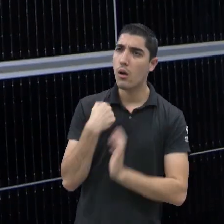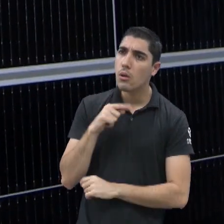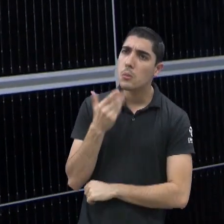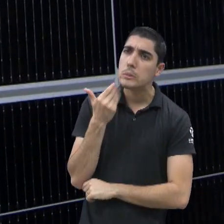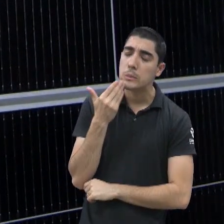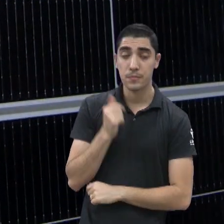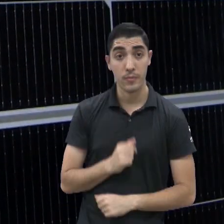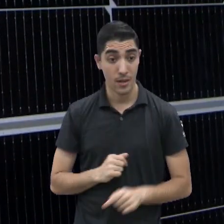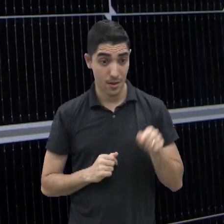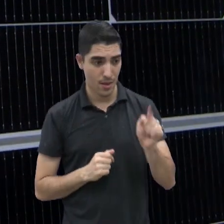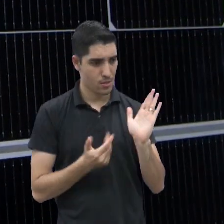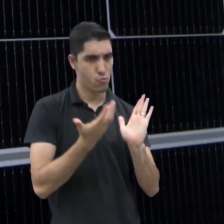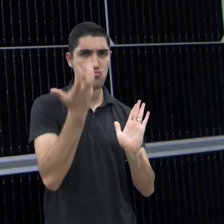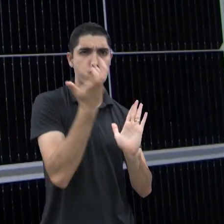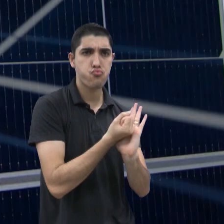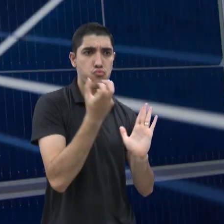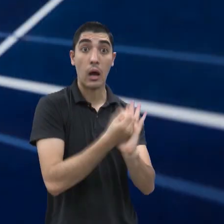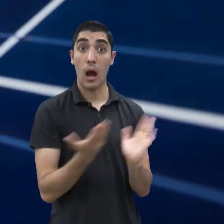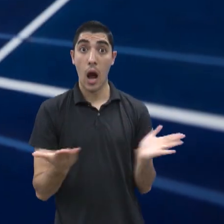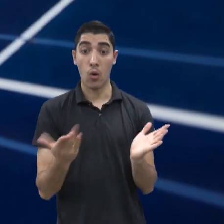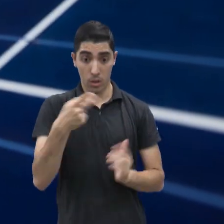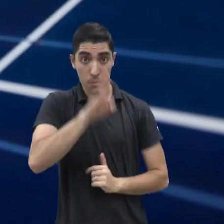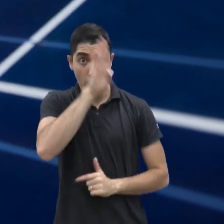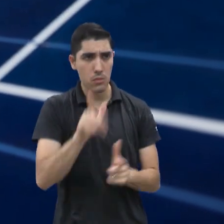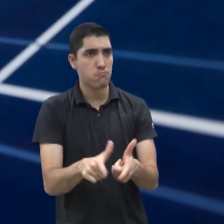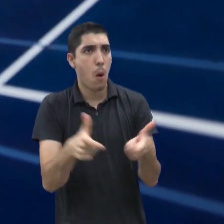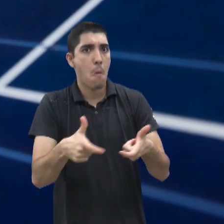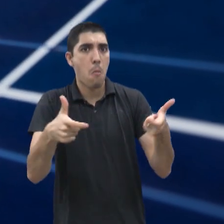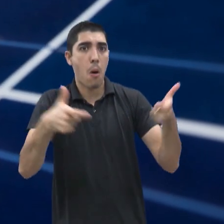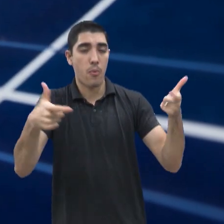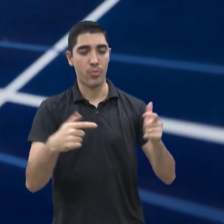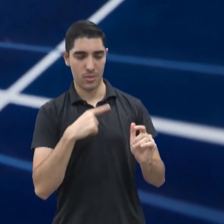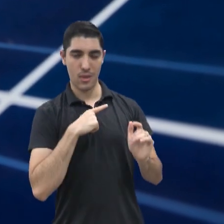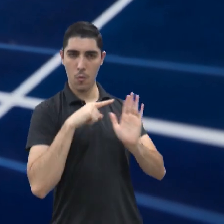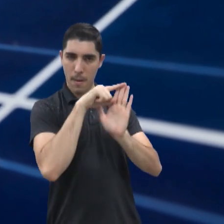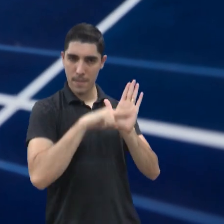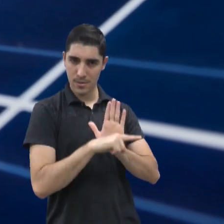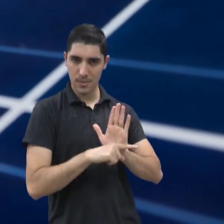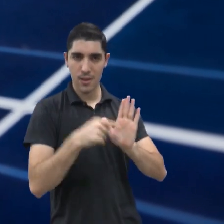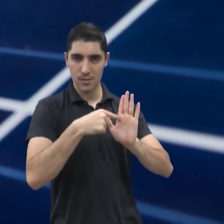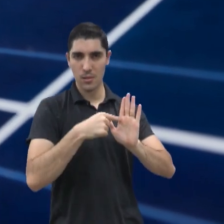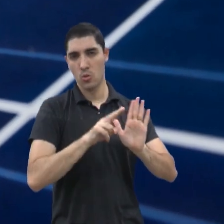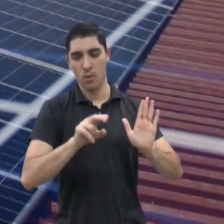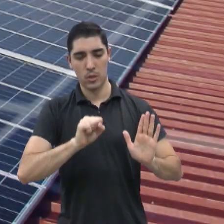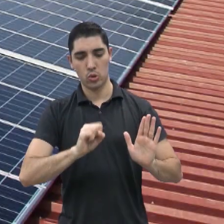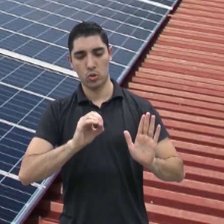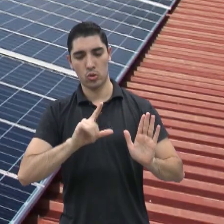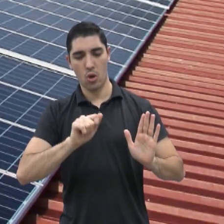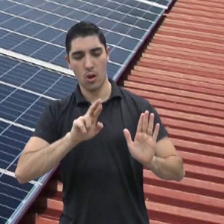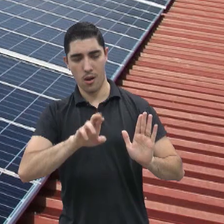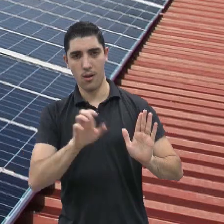tem se popularizado cada vez mais no país. De acordo com um relatório divulgado neste ano pela Solar Power Europe,